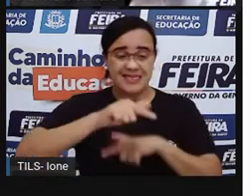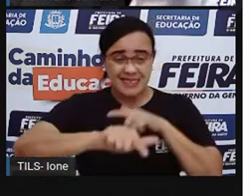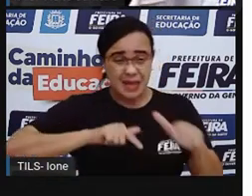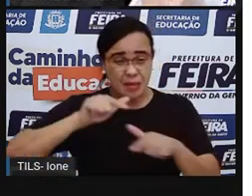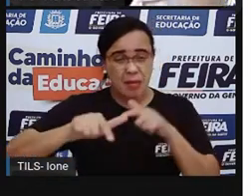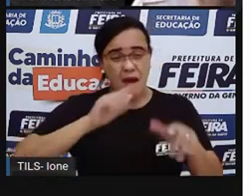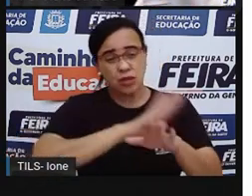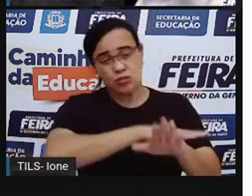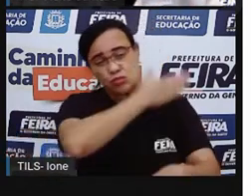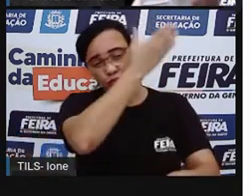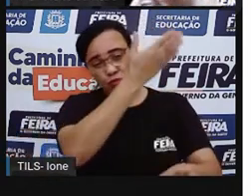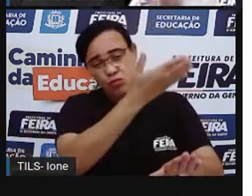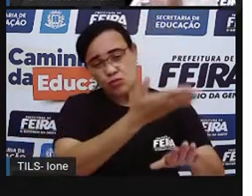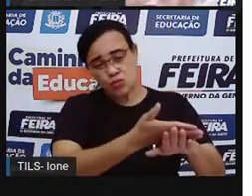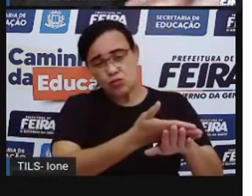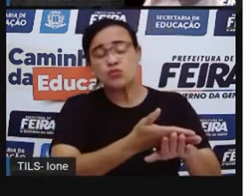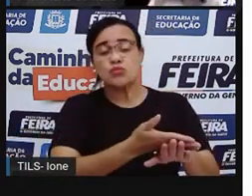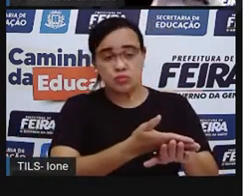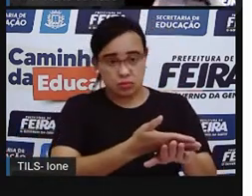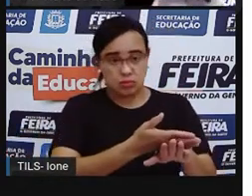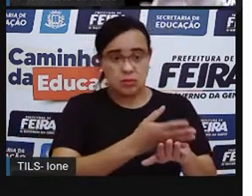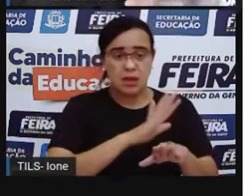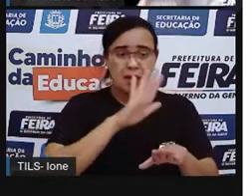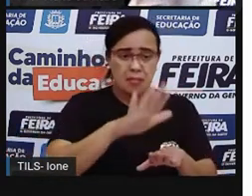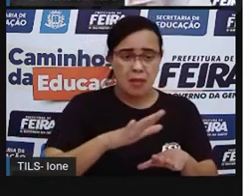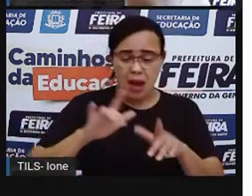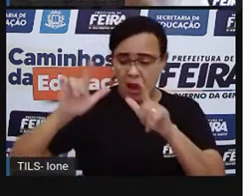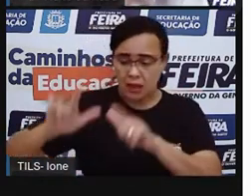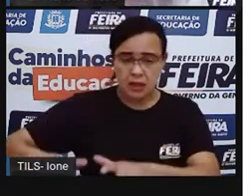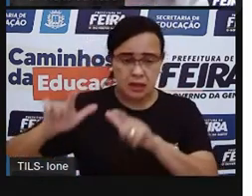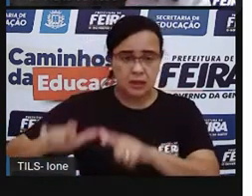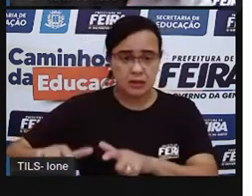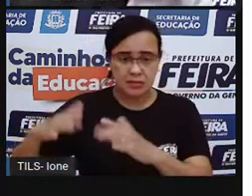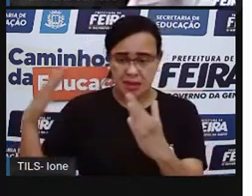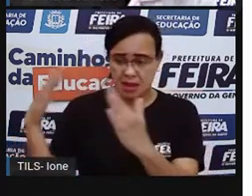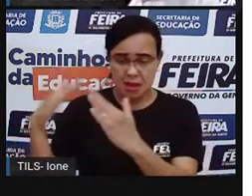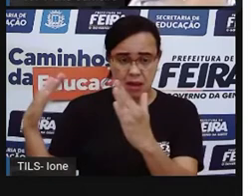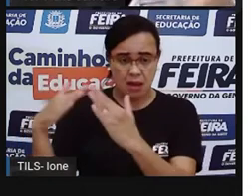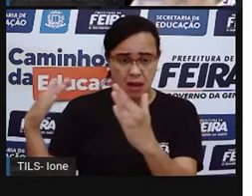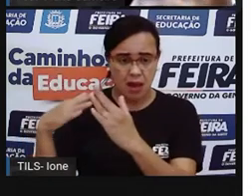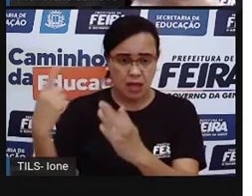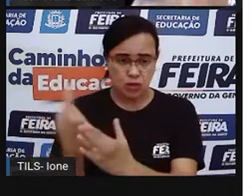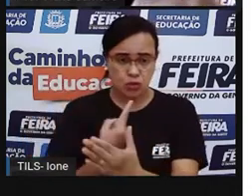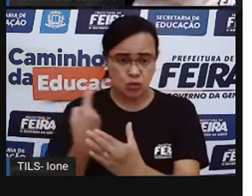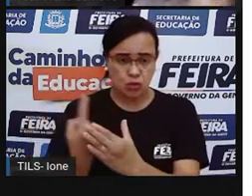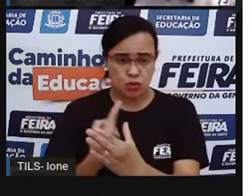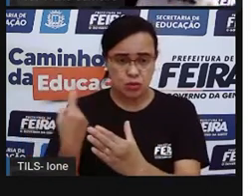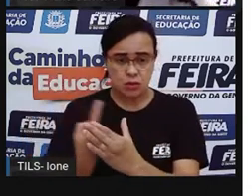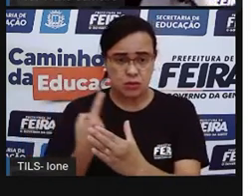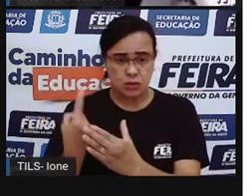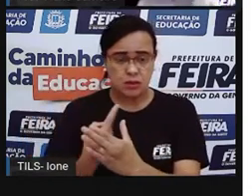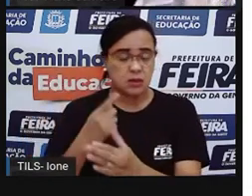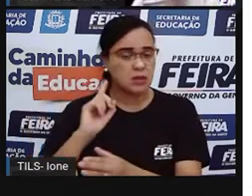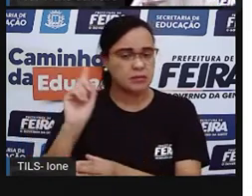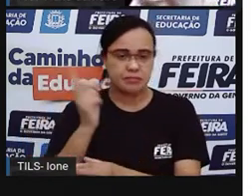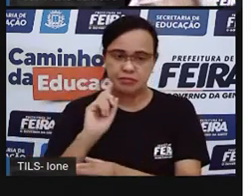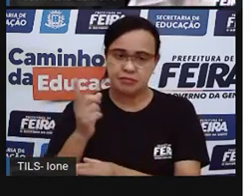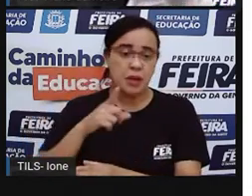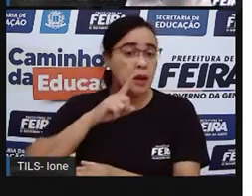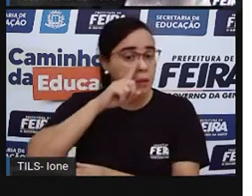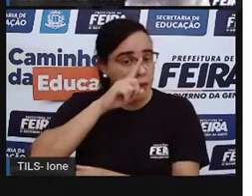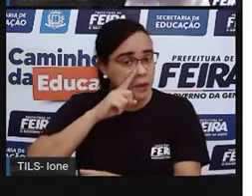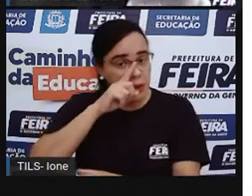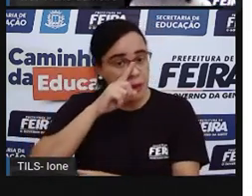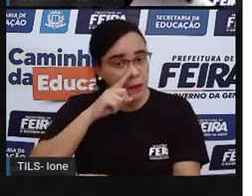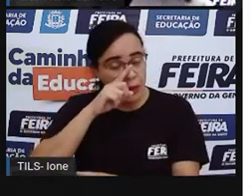mamãe, explicando que criança não pode ficar em casa sozinha porque é perigoso. E aí, vai aconselhando, né? Por isso